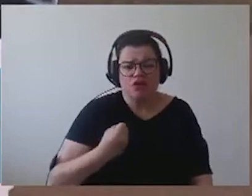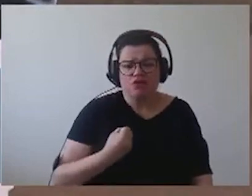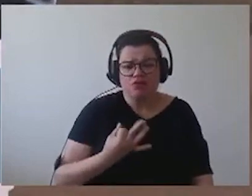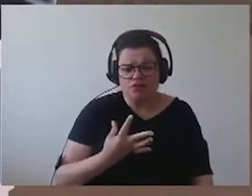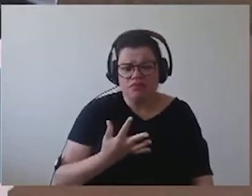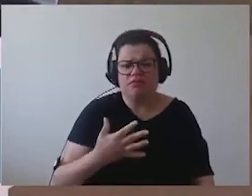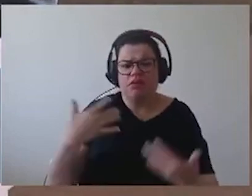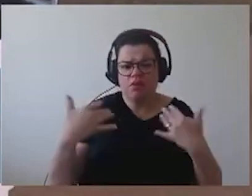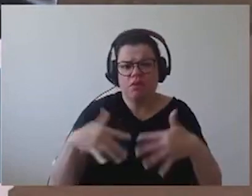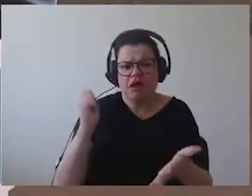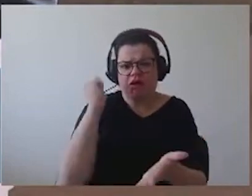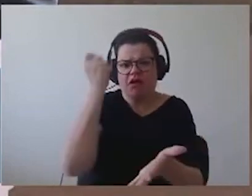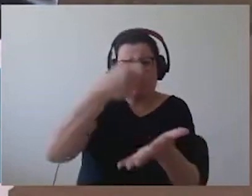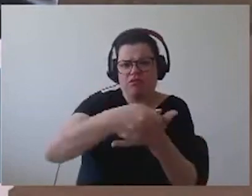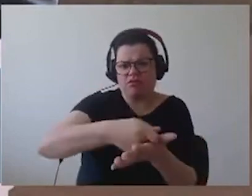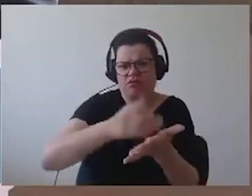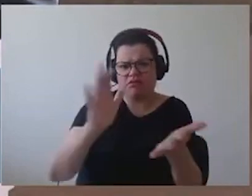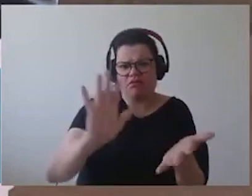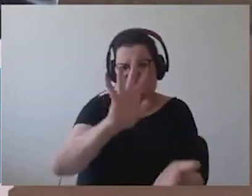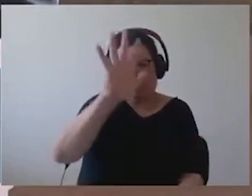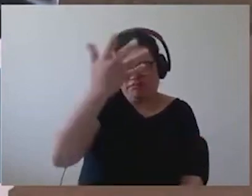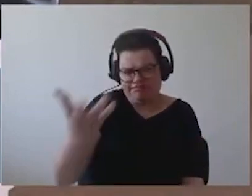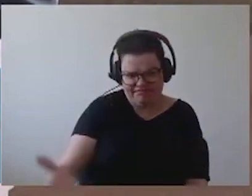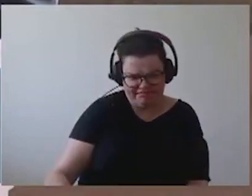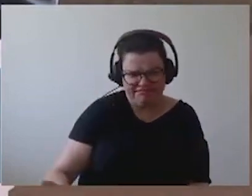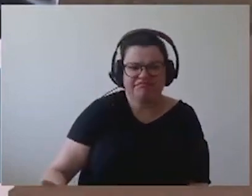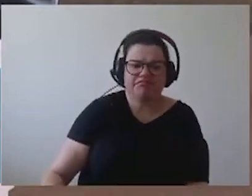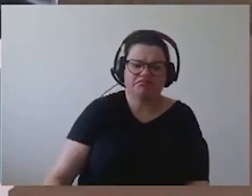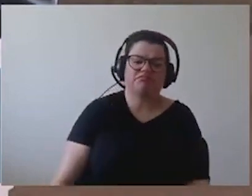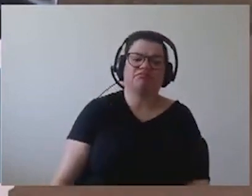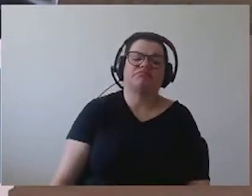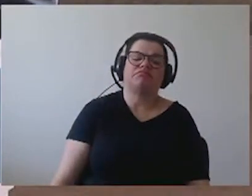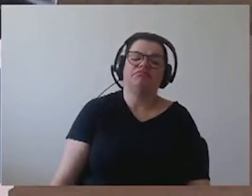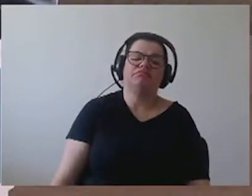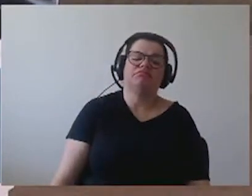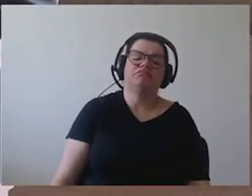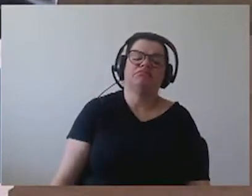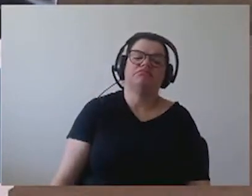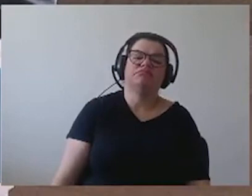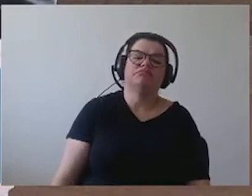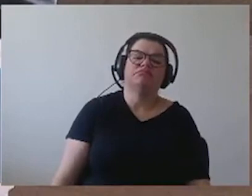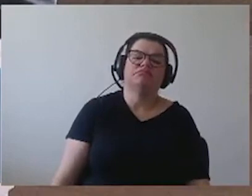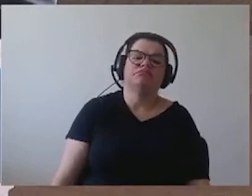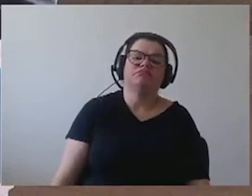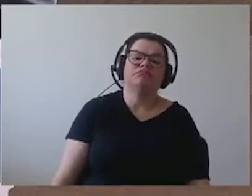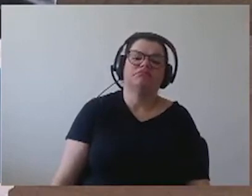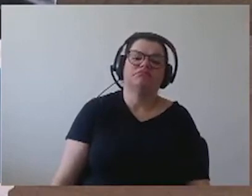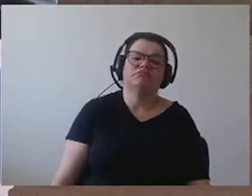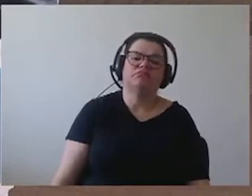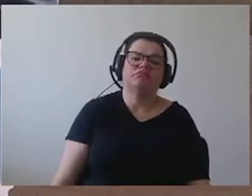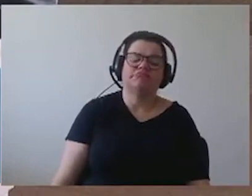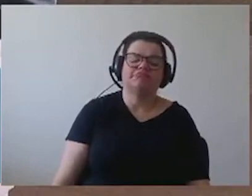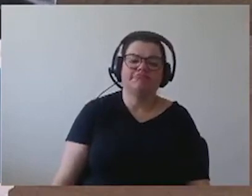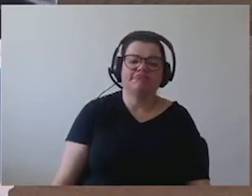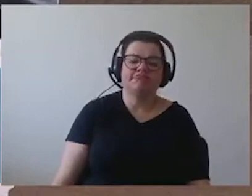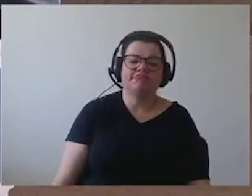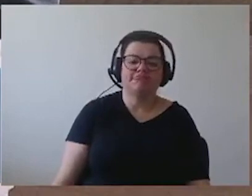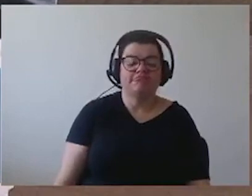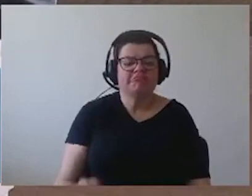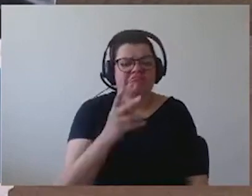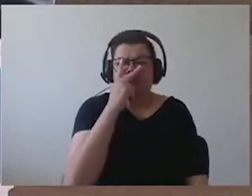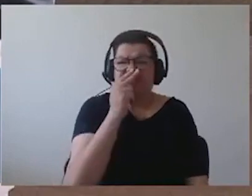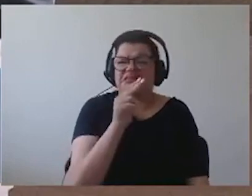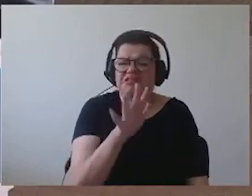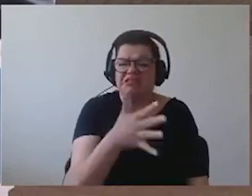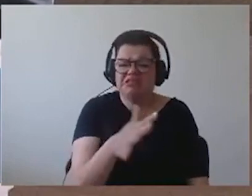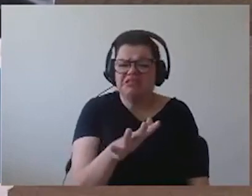ao redor desta questão dos transportes coletivos. Se eu não me engano, era por volta de entre 20 a 40